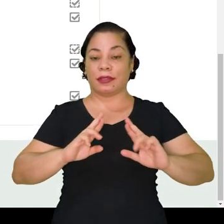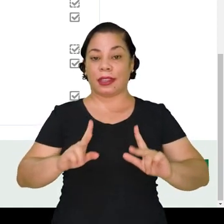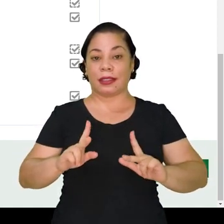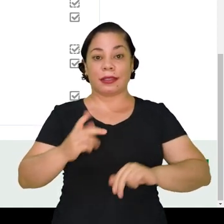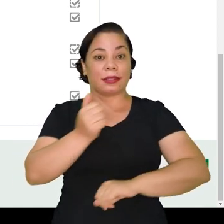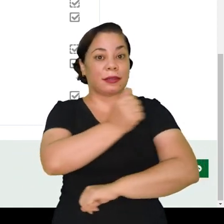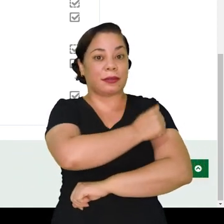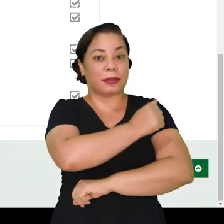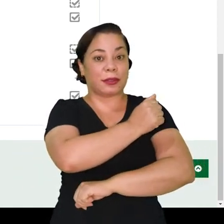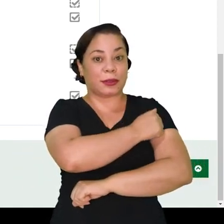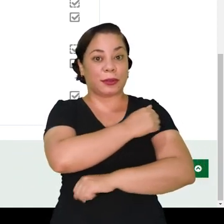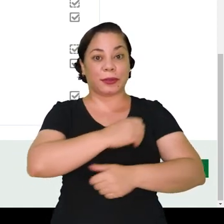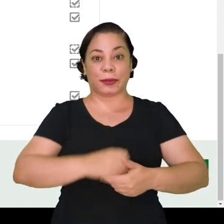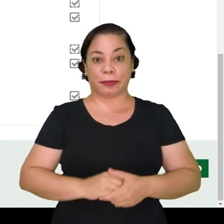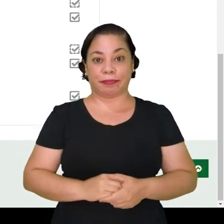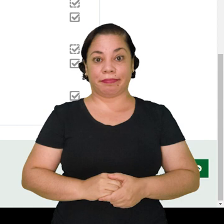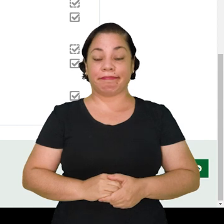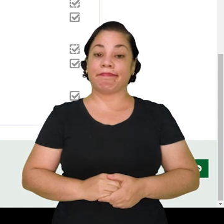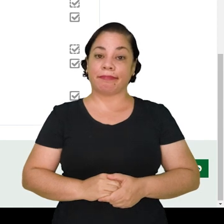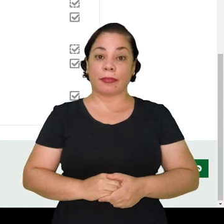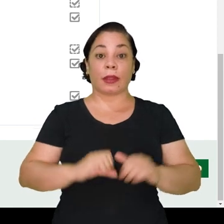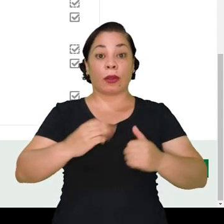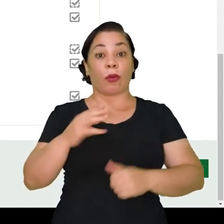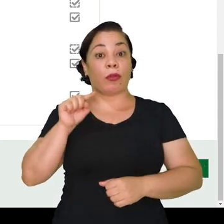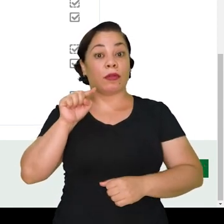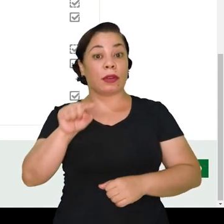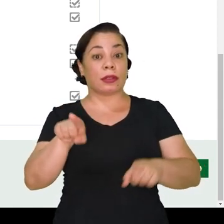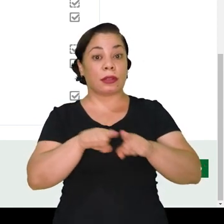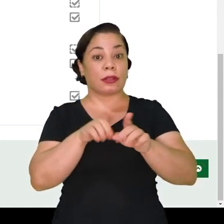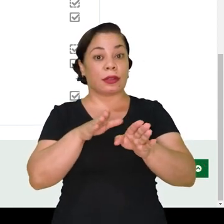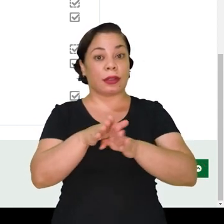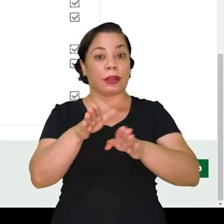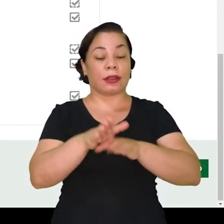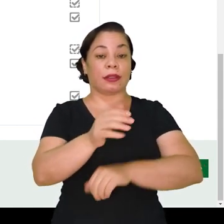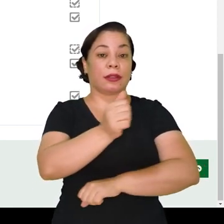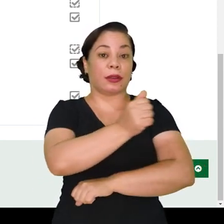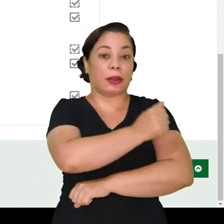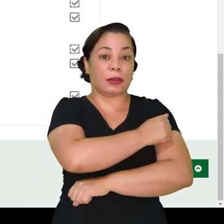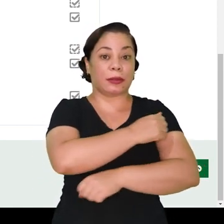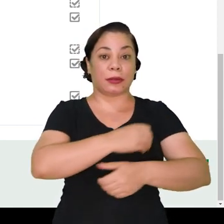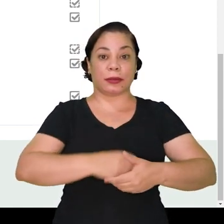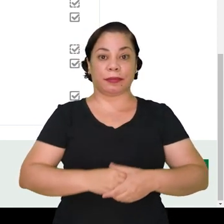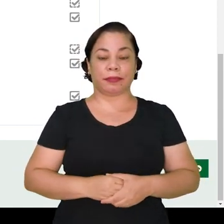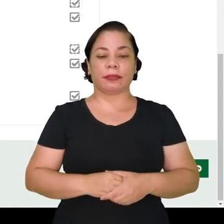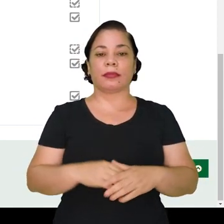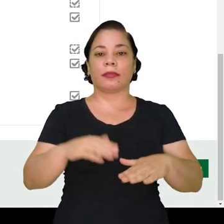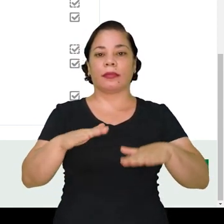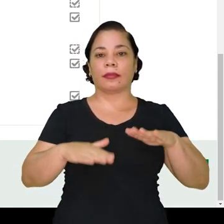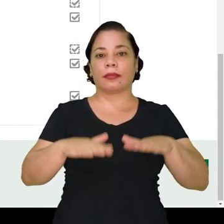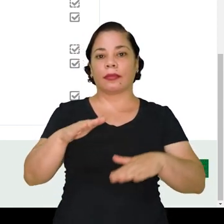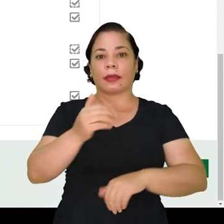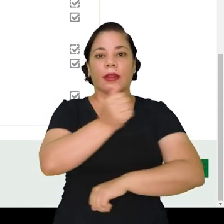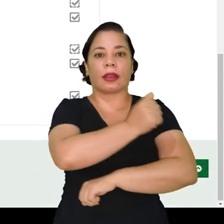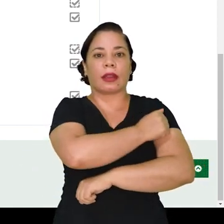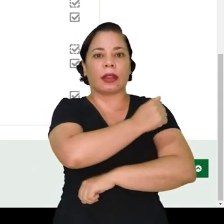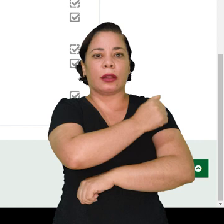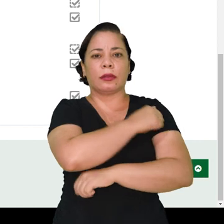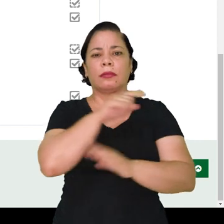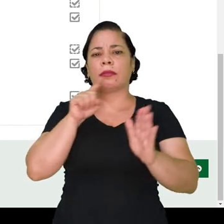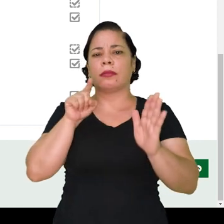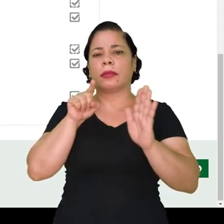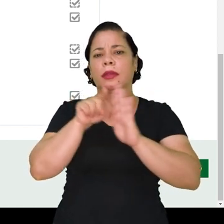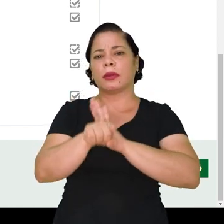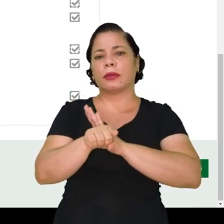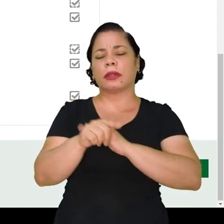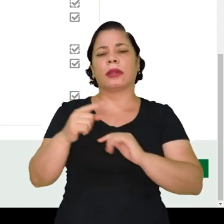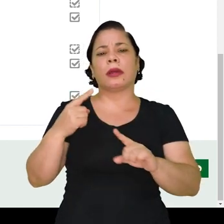diferença para o aluno ou até mesmo para que você possa orientar o aluno. Muitas vezes o